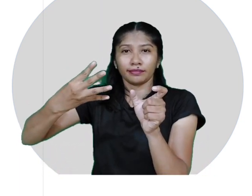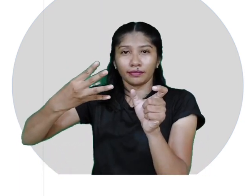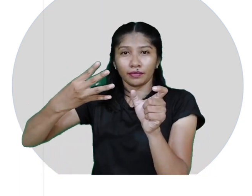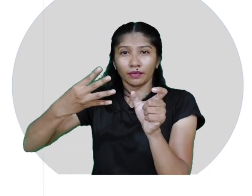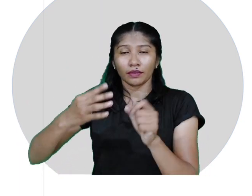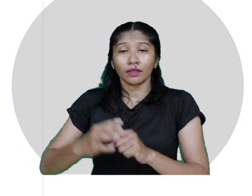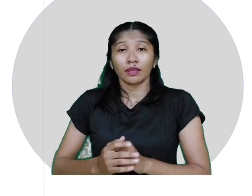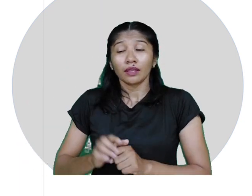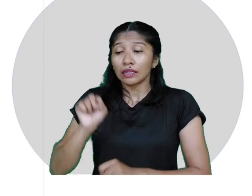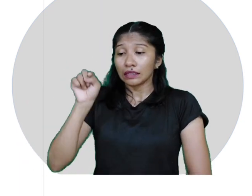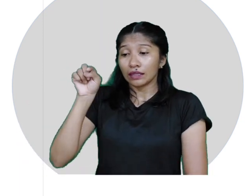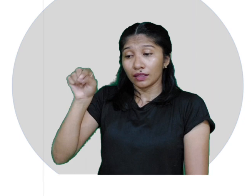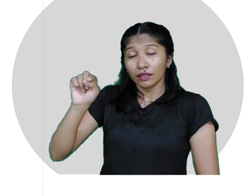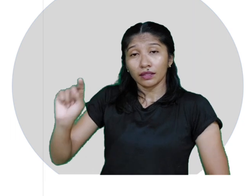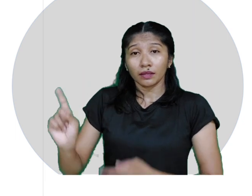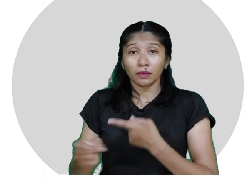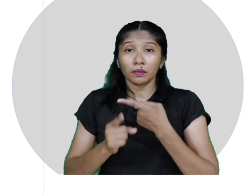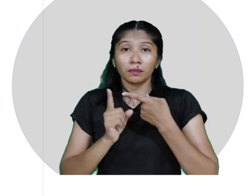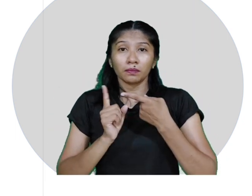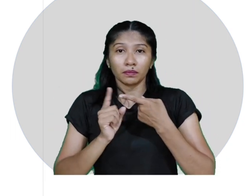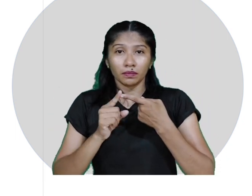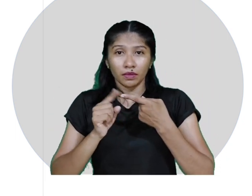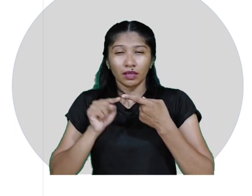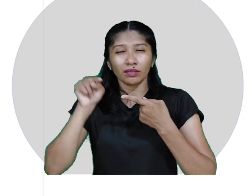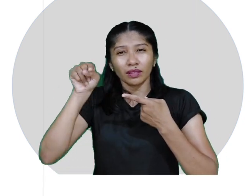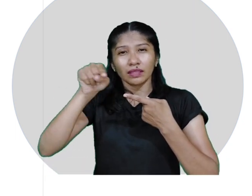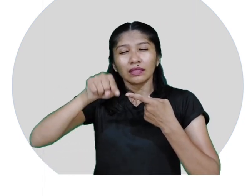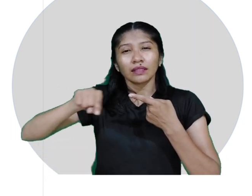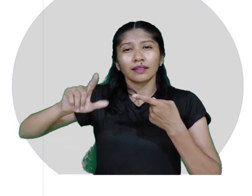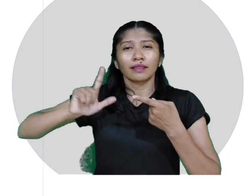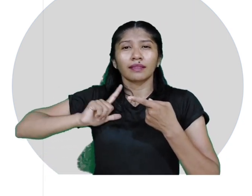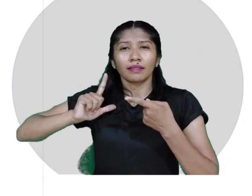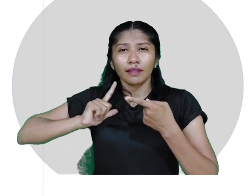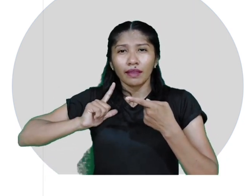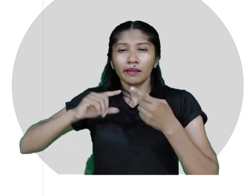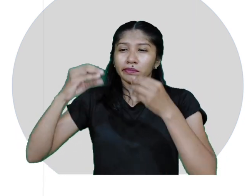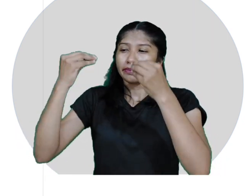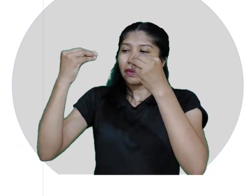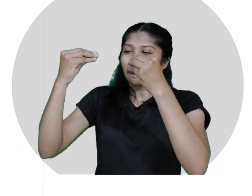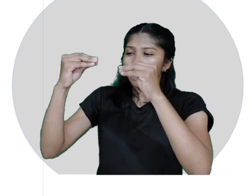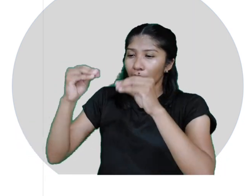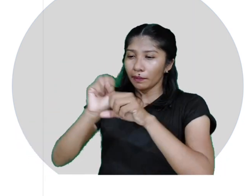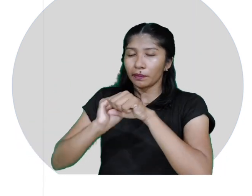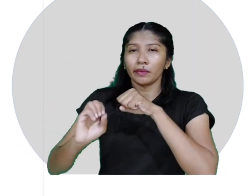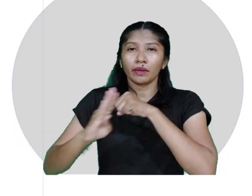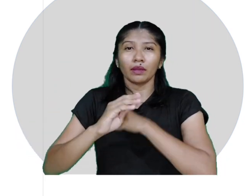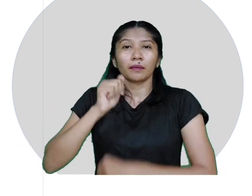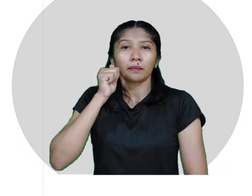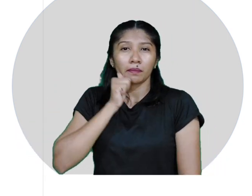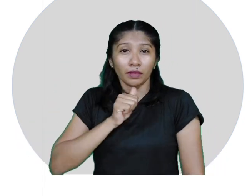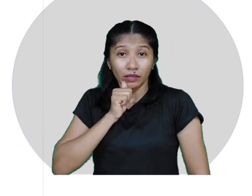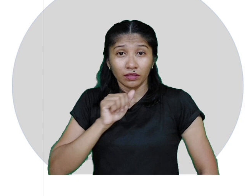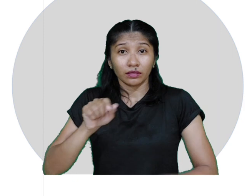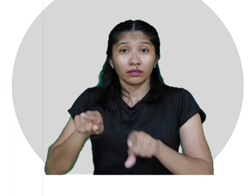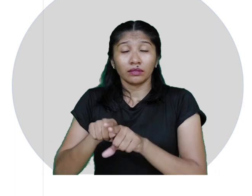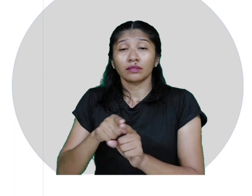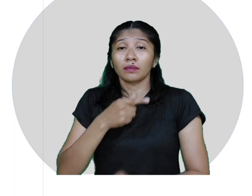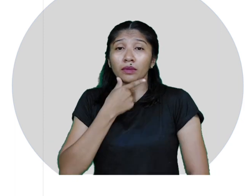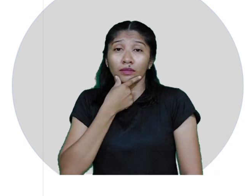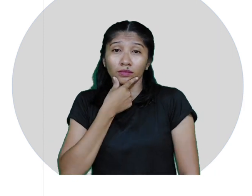Nomeadamente, o primeiro tipo, aqueles em que estão inseridos os substantivos masculinos e femininos,